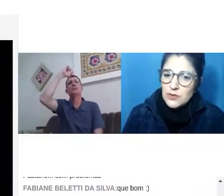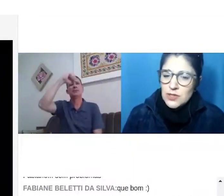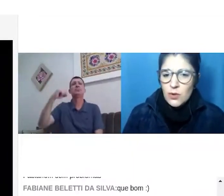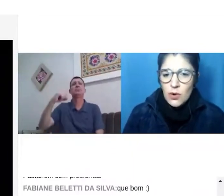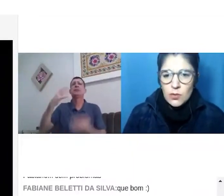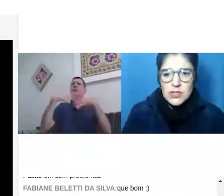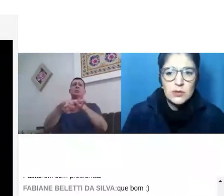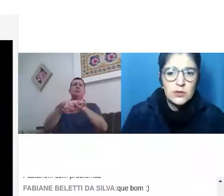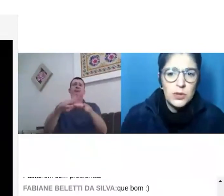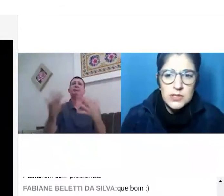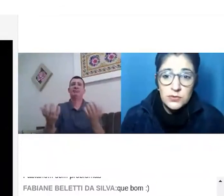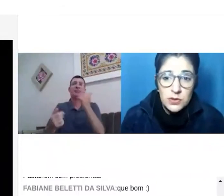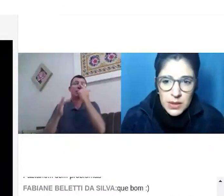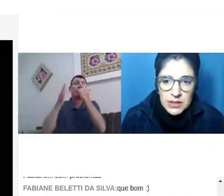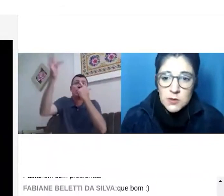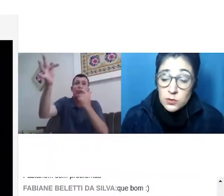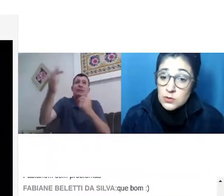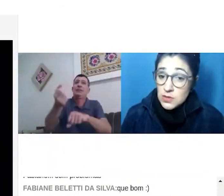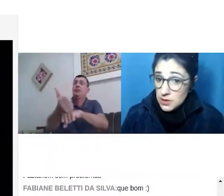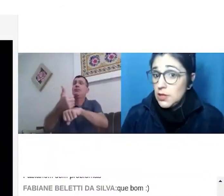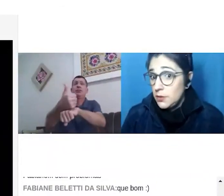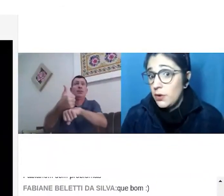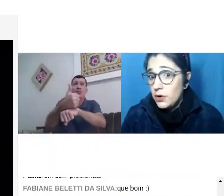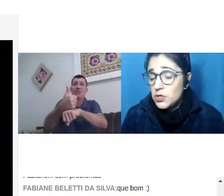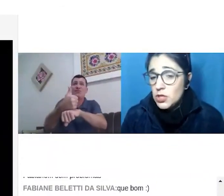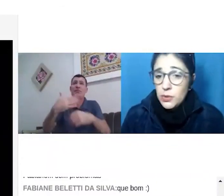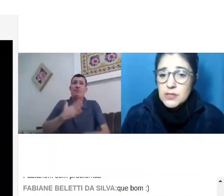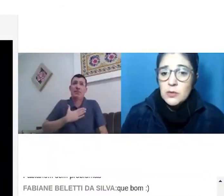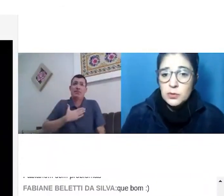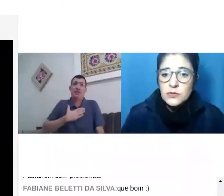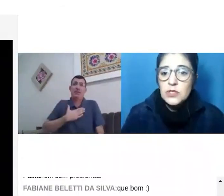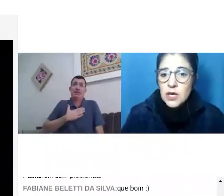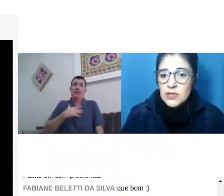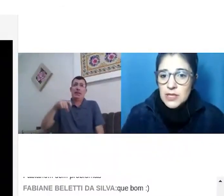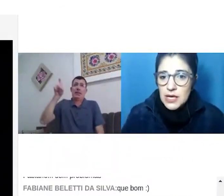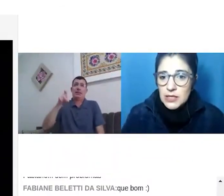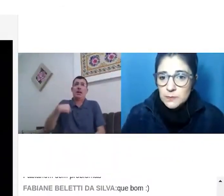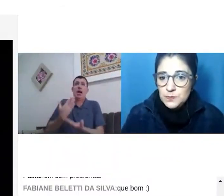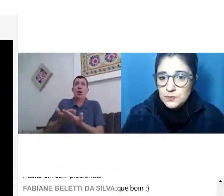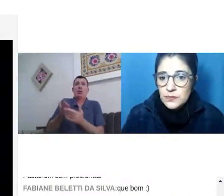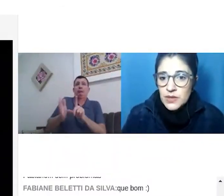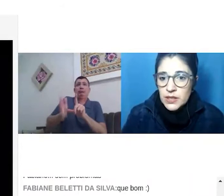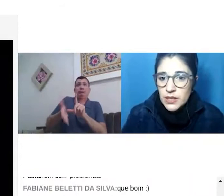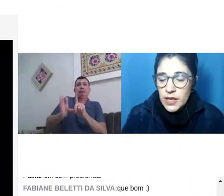admirados como esse aluno pode se formar nesse curso. Sim, ele pode. Ele pode ser um profissional dessa área.